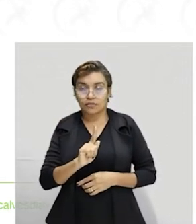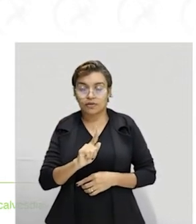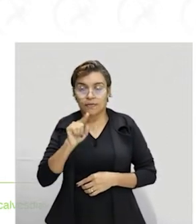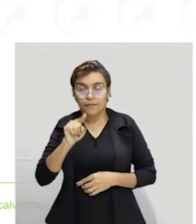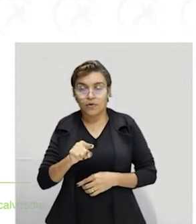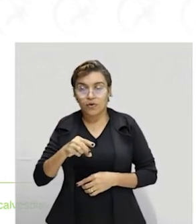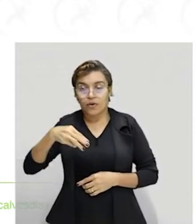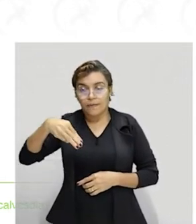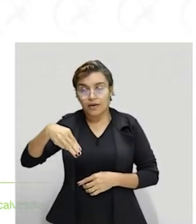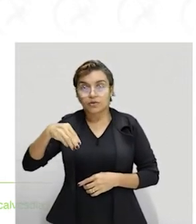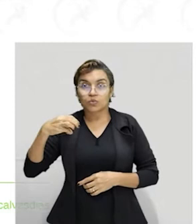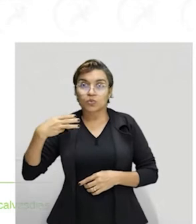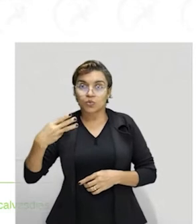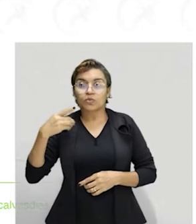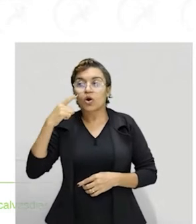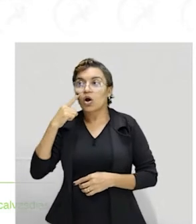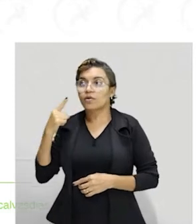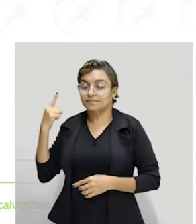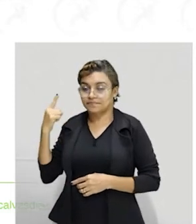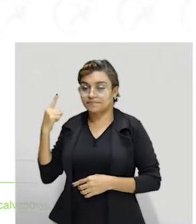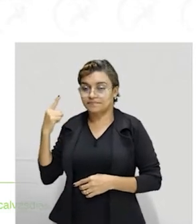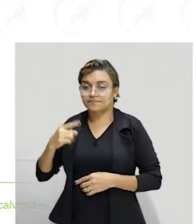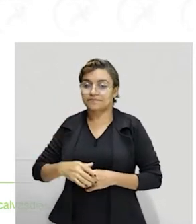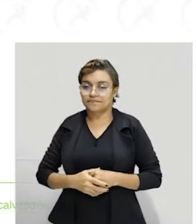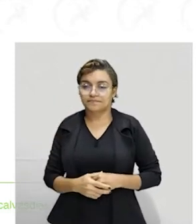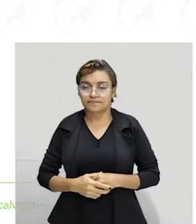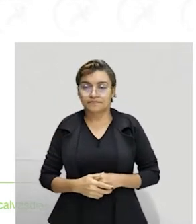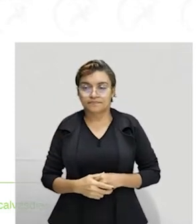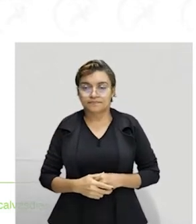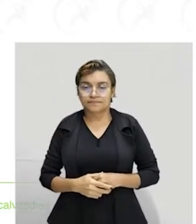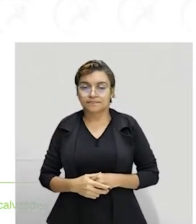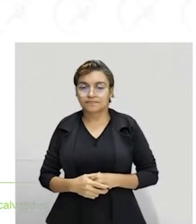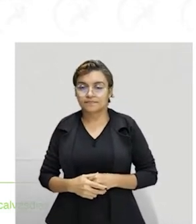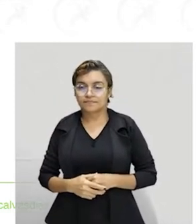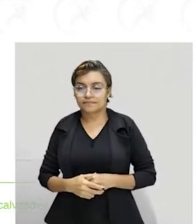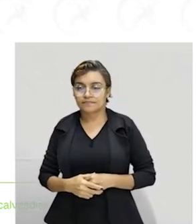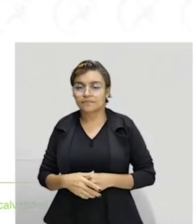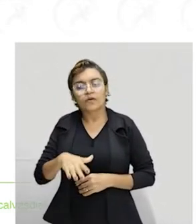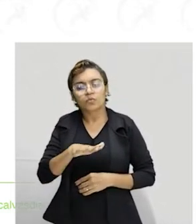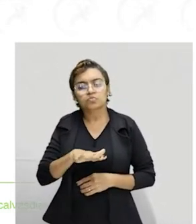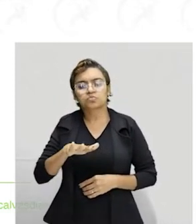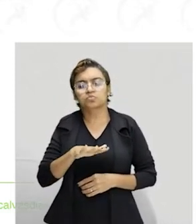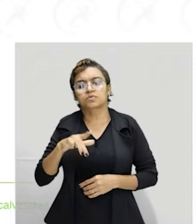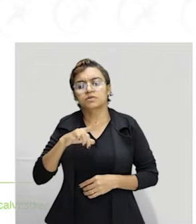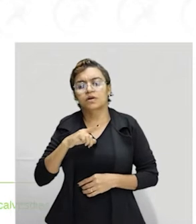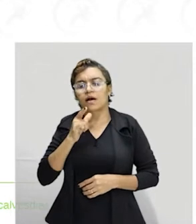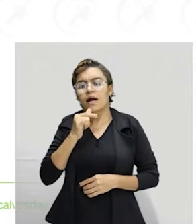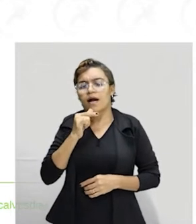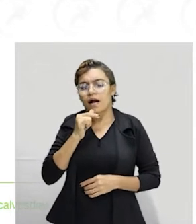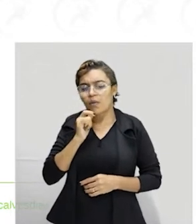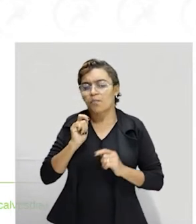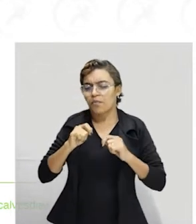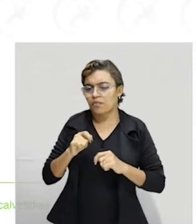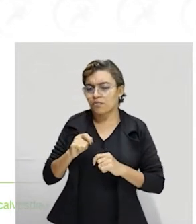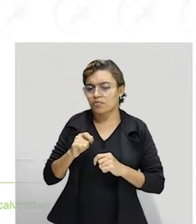cúbico, olha aqui a representação dele, Kg barra M elevado ao cubo. Em determinadas condições, a água potável